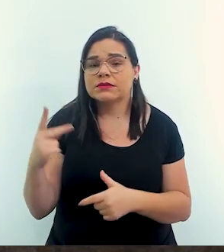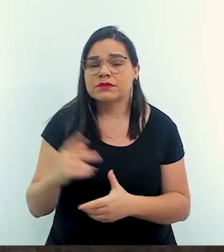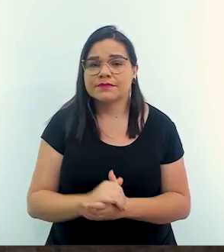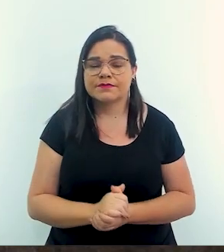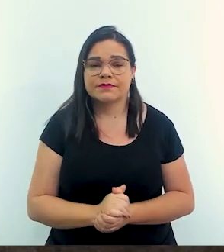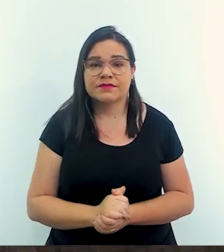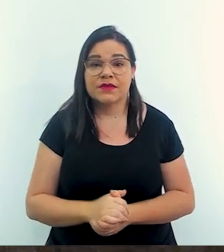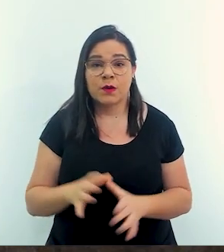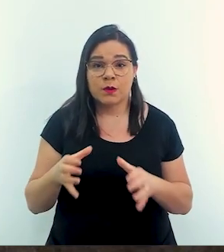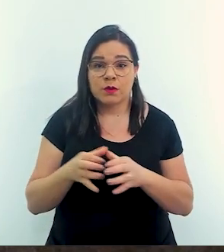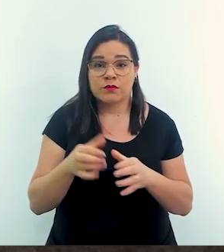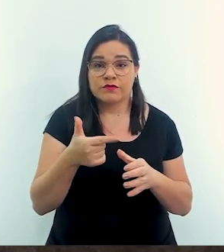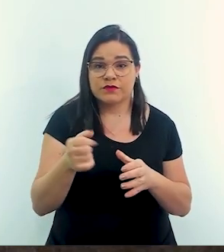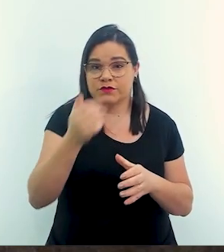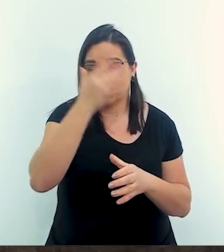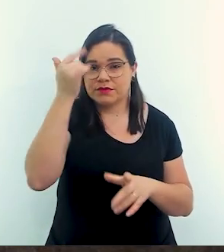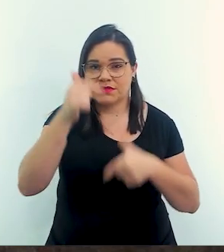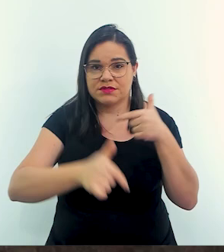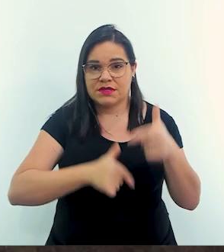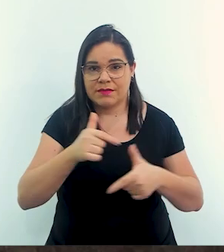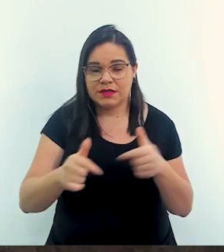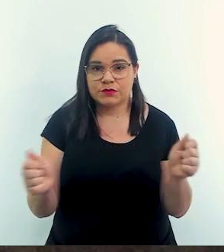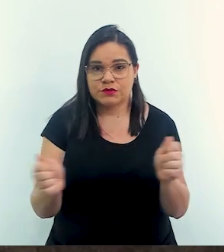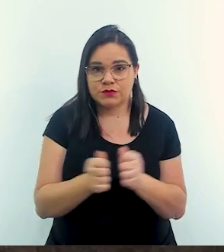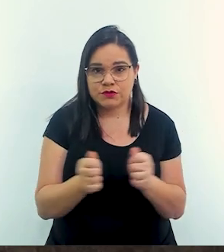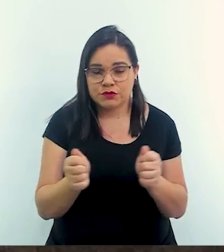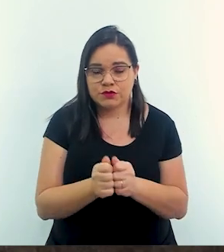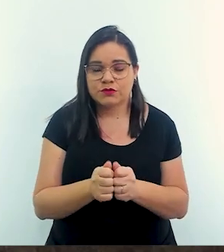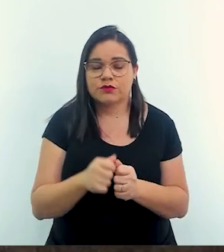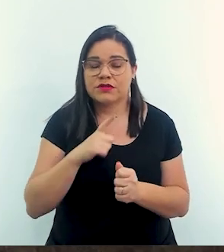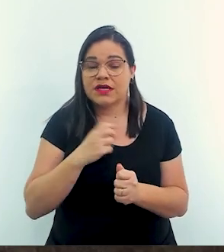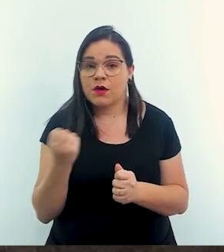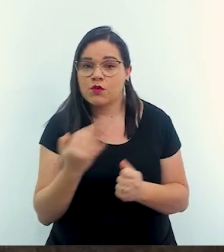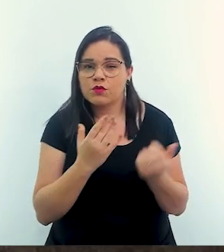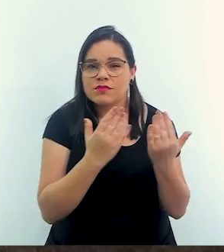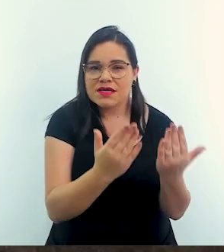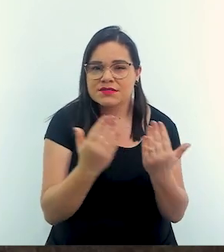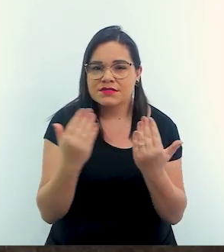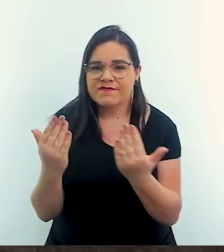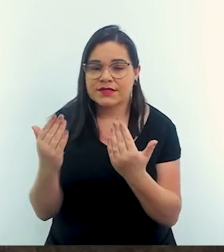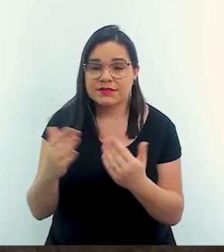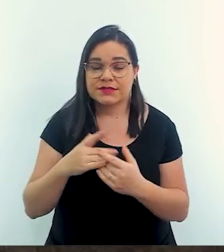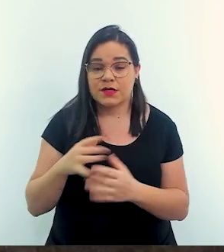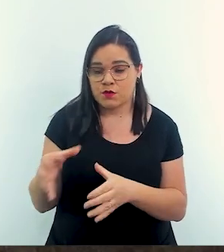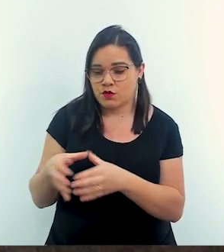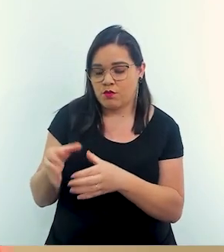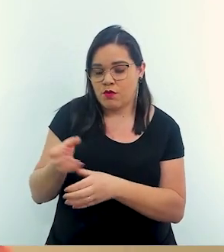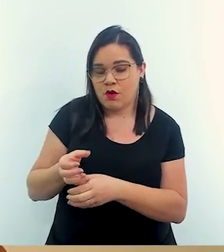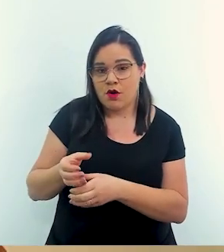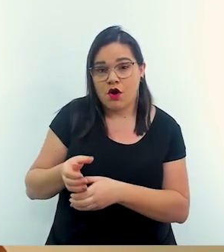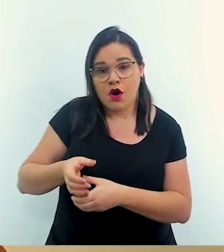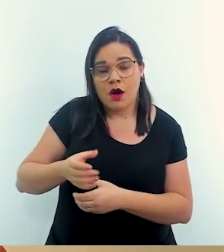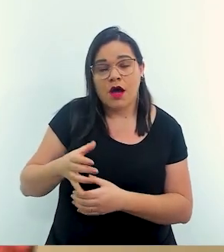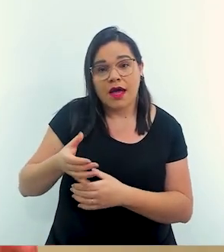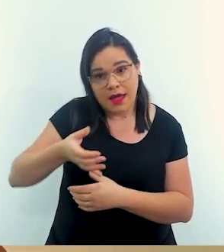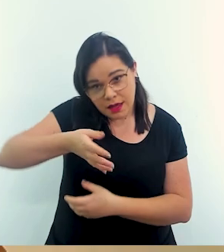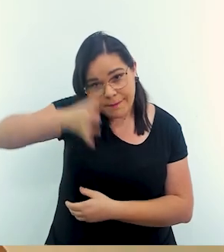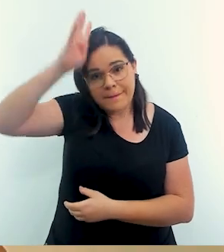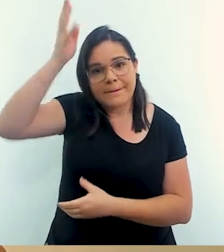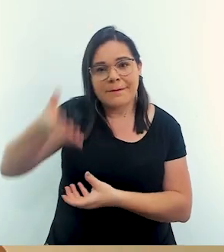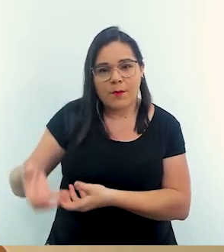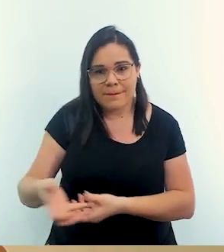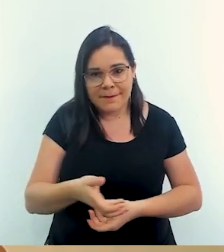menos pela UNS a gente está com uma equipe de 20 pessoas trabalhando com a UNS a gente trabalha em algumas frentes a gente trabalha com bombeiros da reserva que